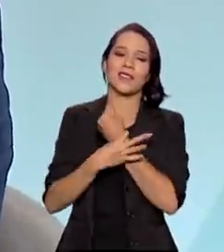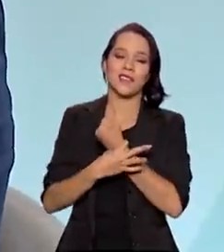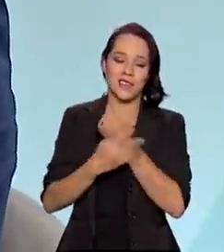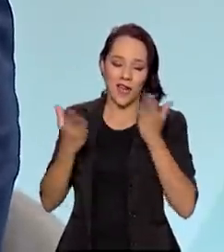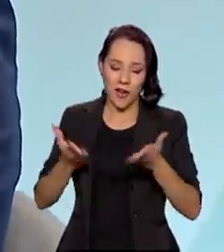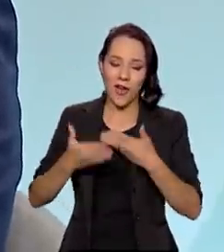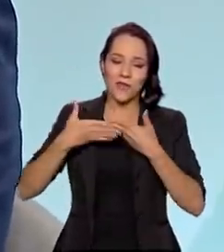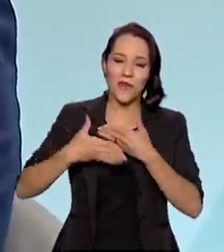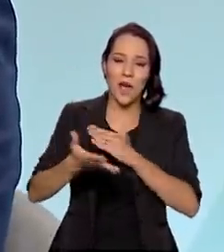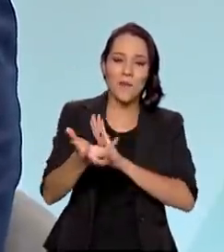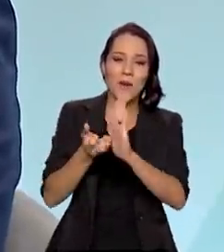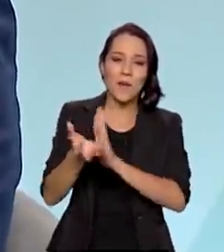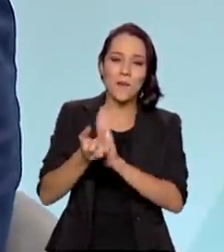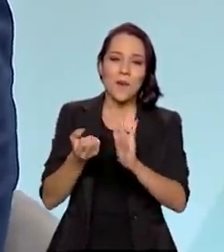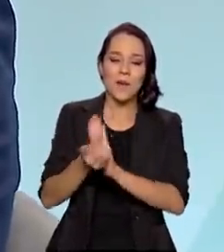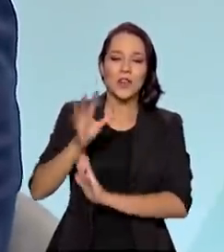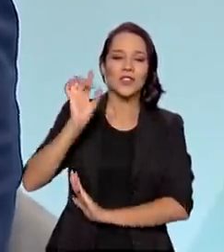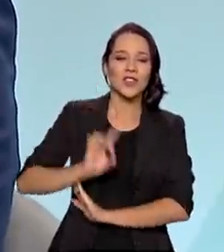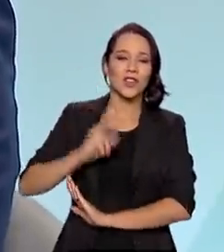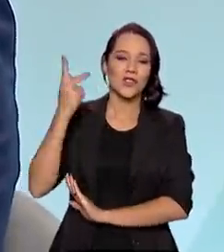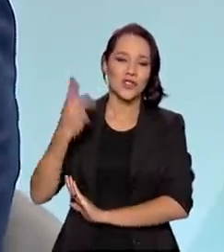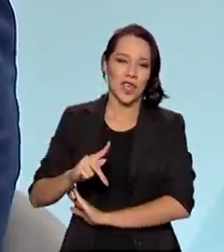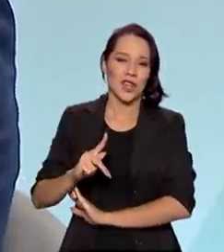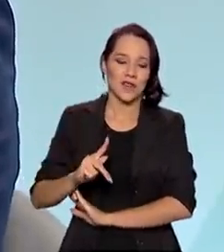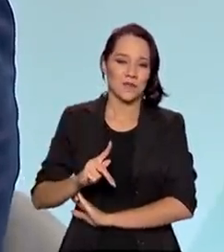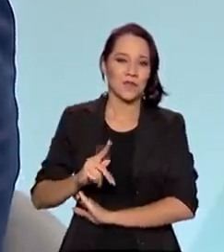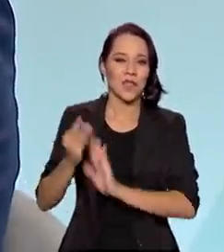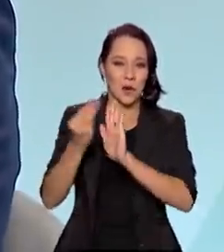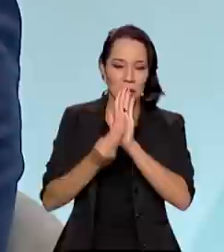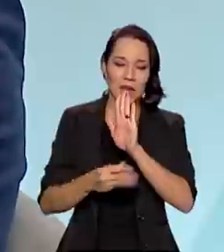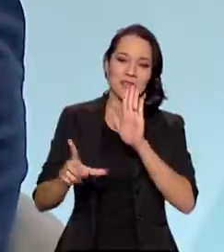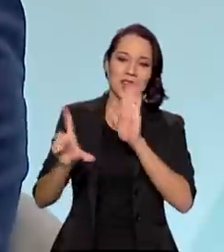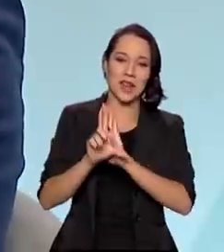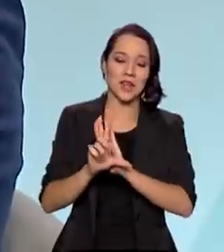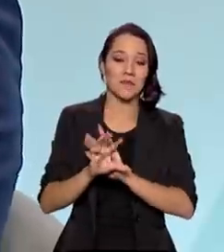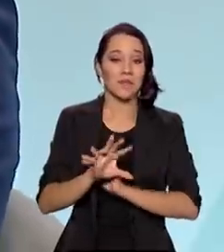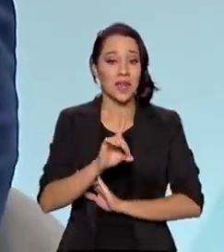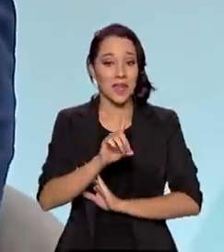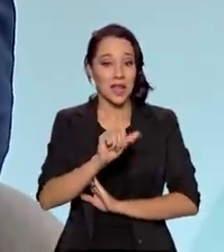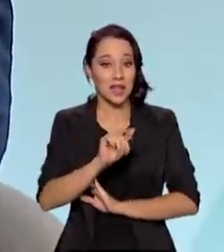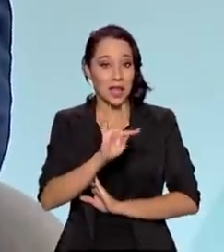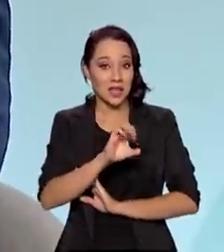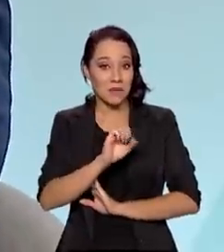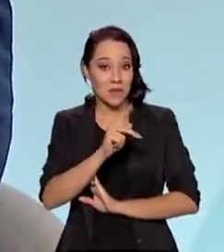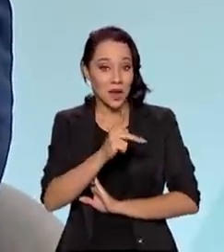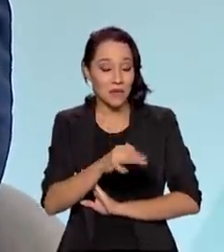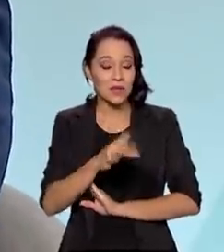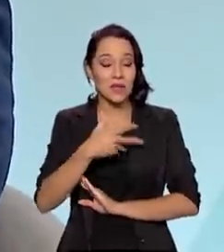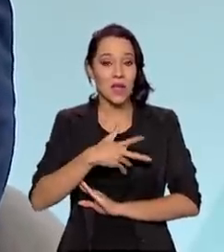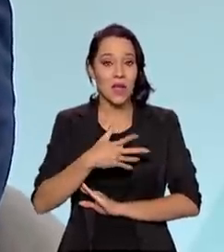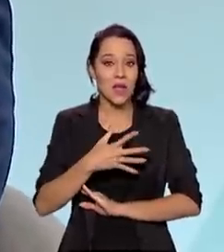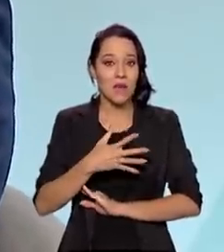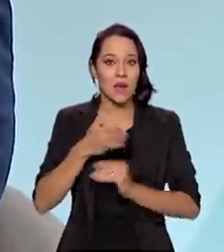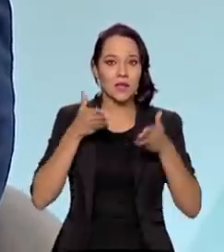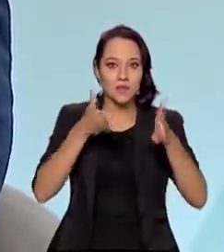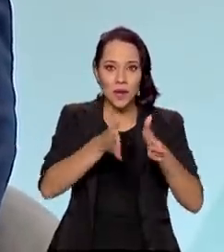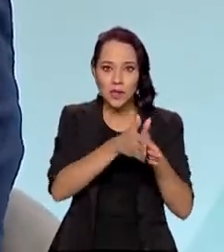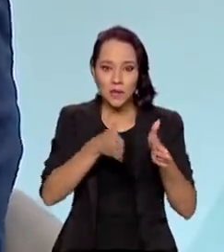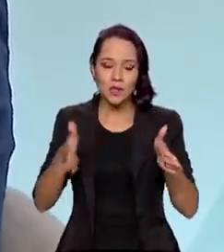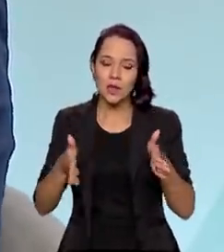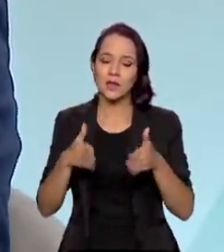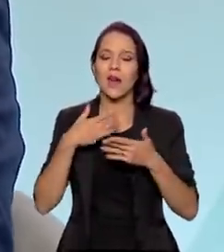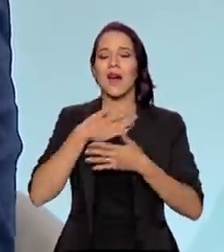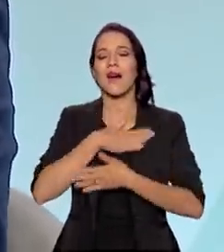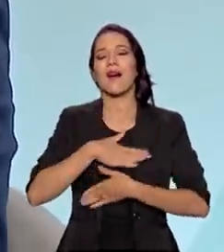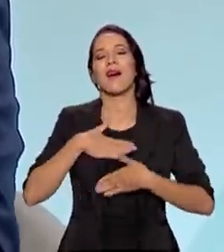a partir dali, receber o que é direito, que está descrito na lei, e a Dataprev ter participado, ter um papel relevante nesse processo, é